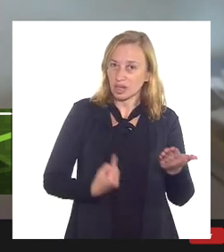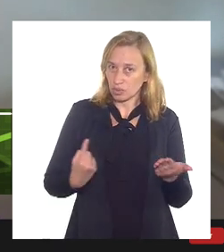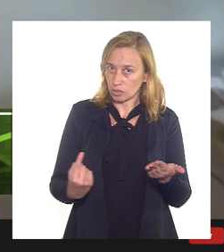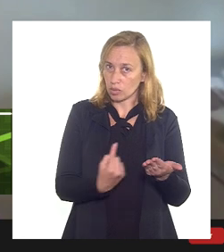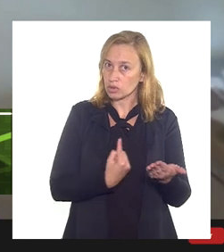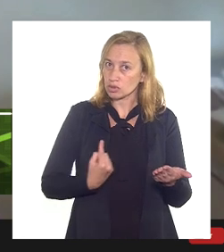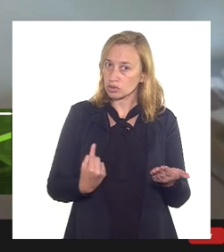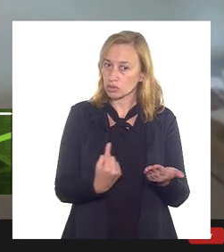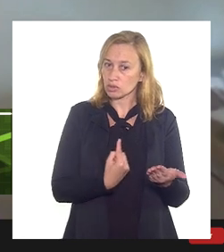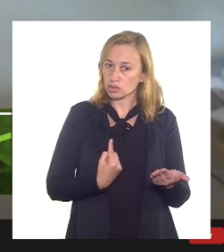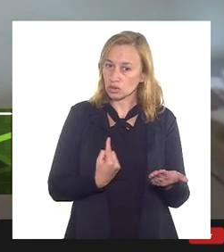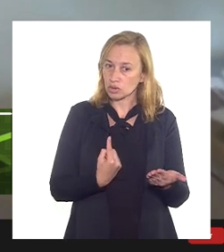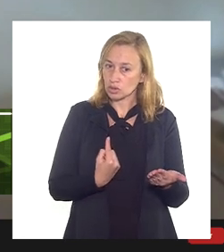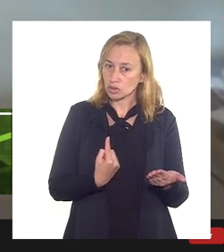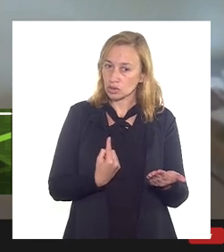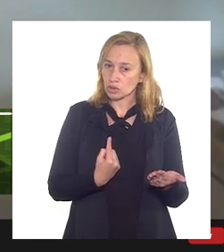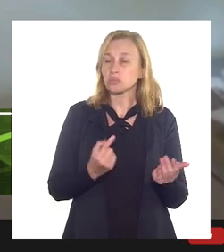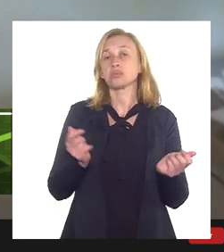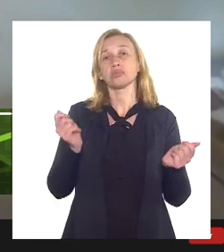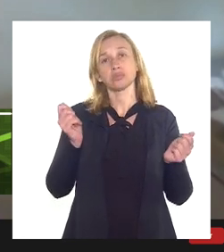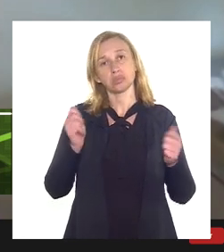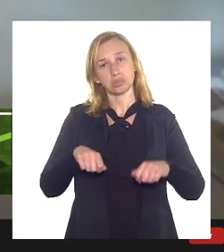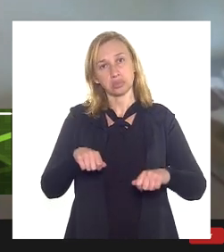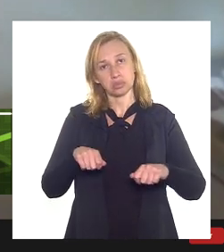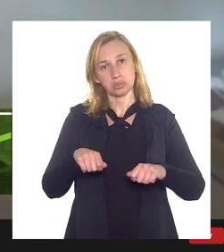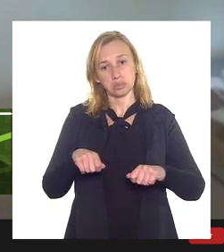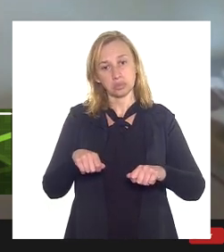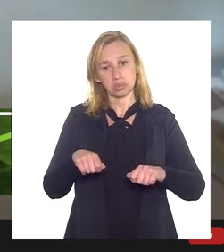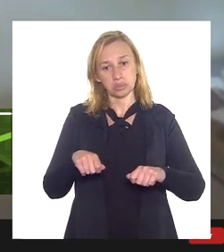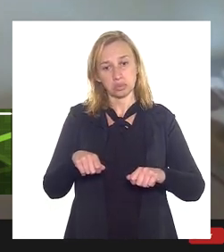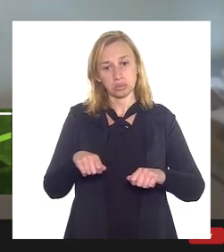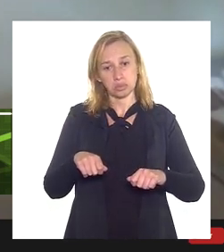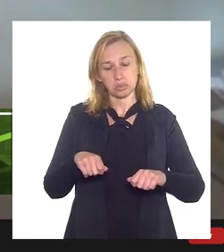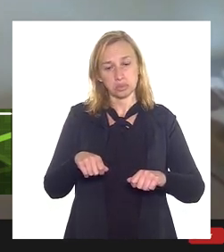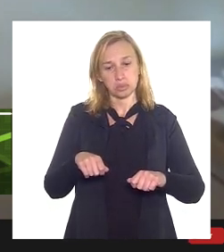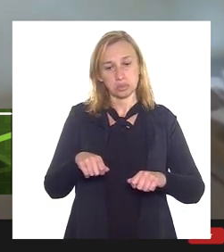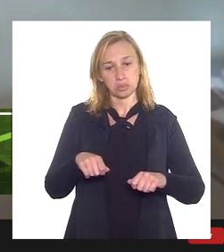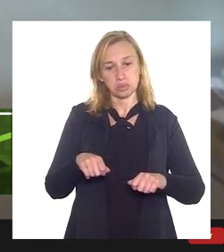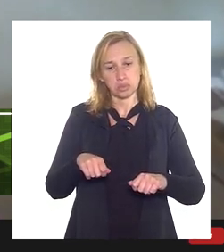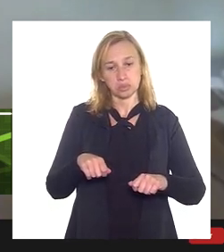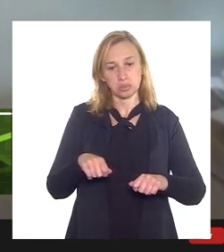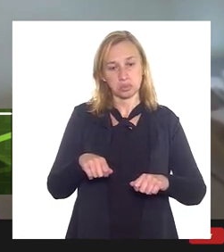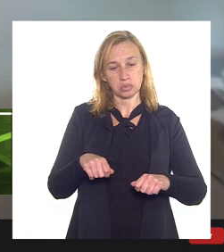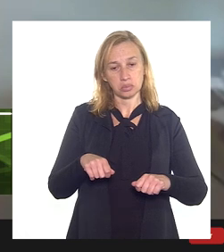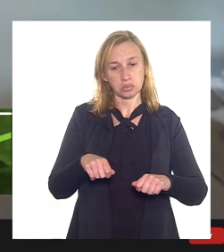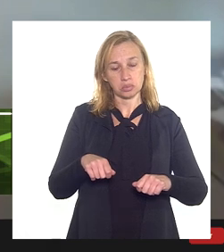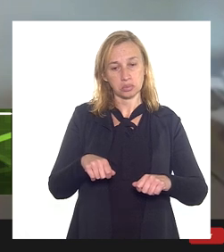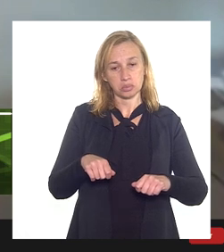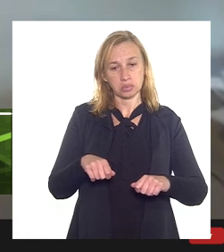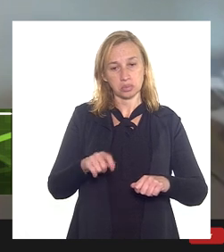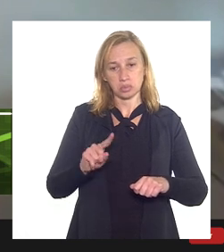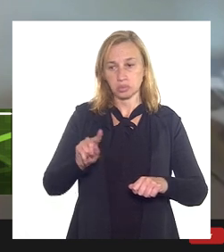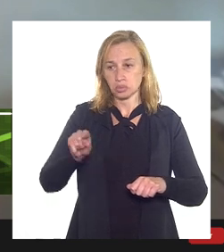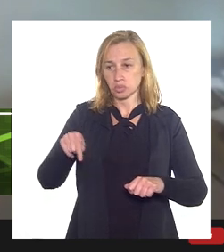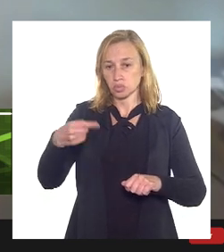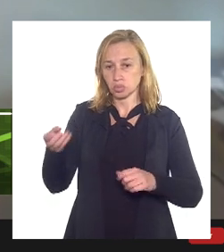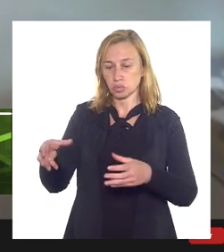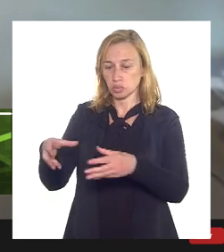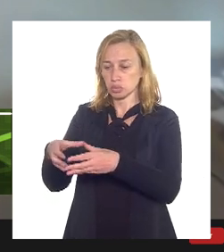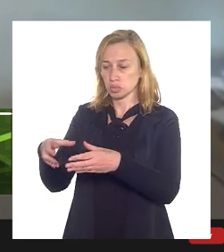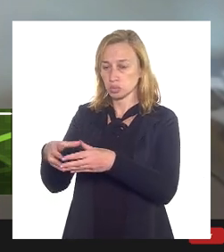com a possibilidade dos adquirintes quererem abater